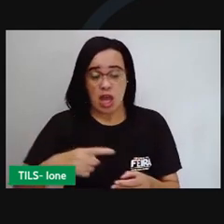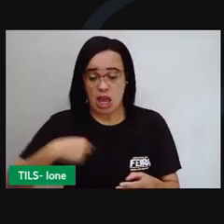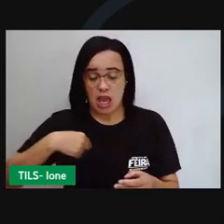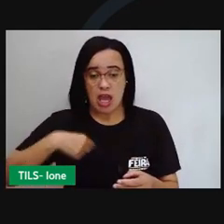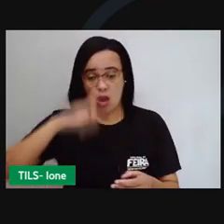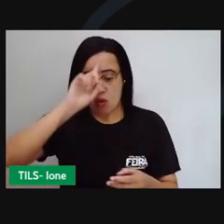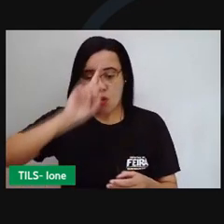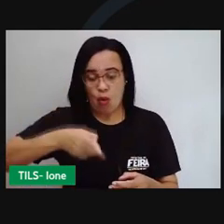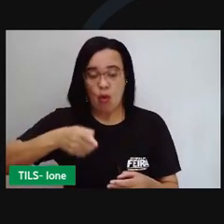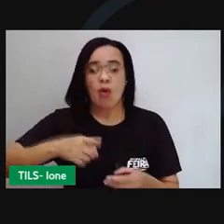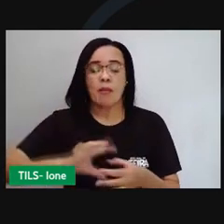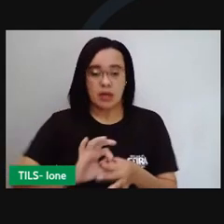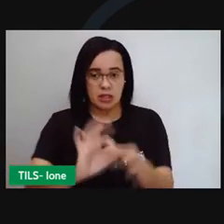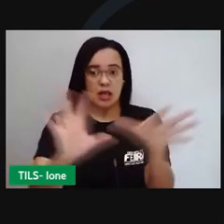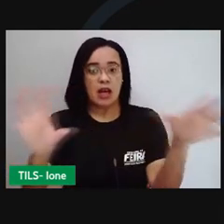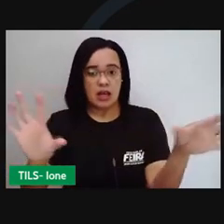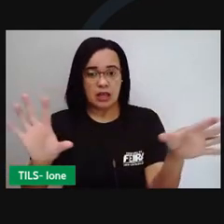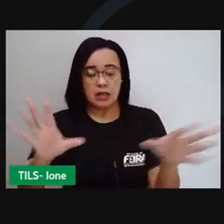Sabe-se lá até quando.